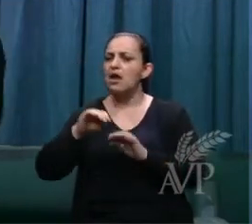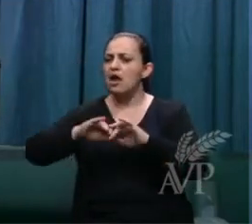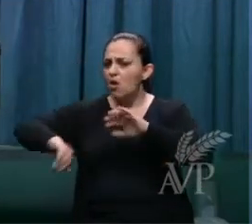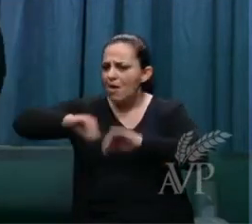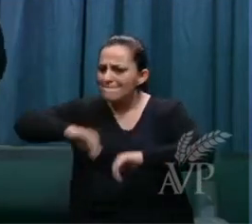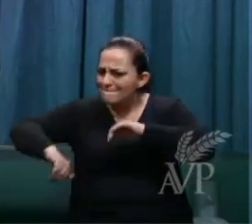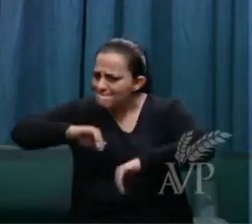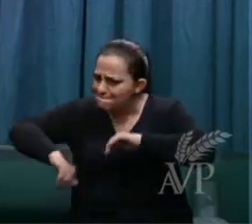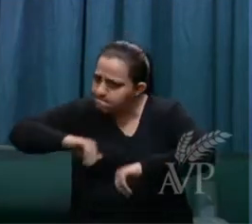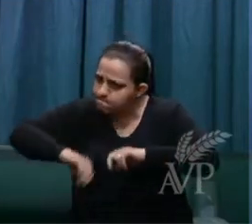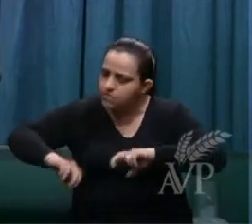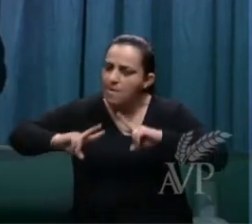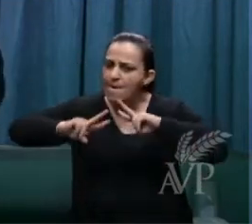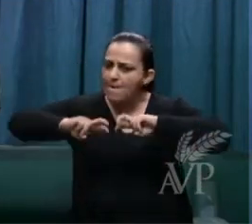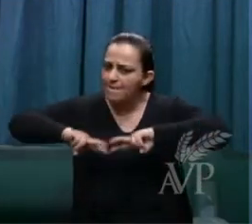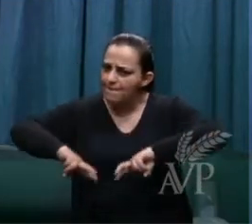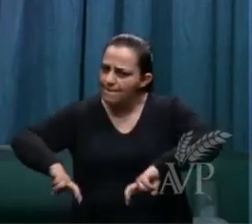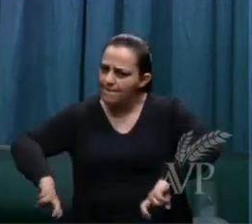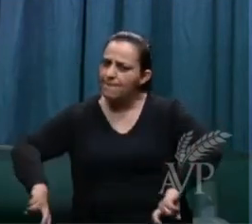lá atrás e